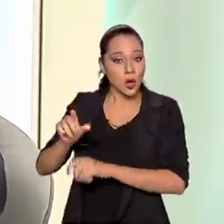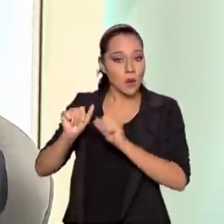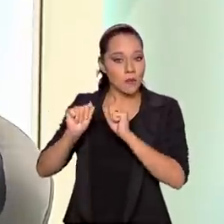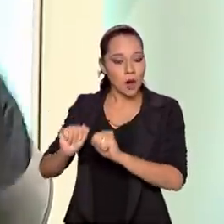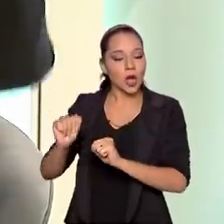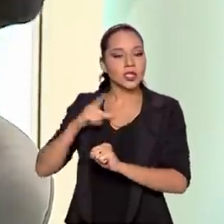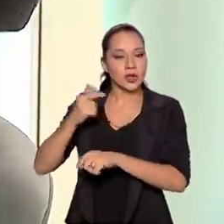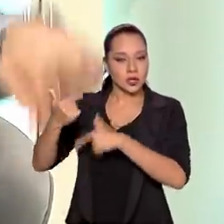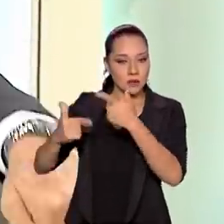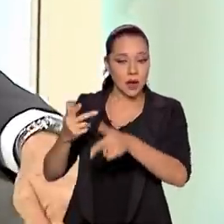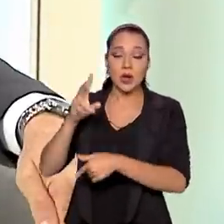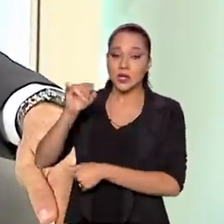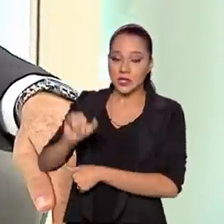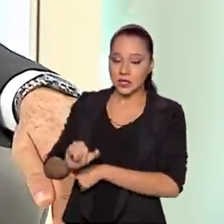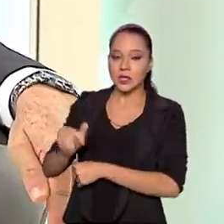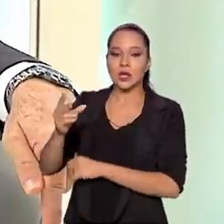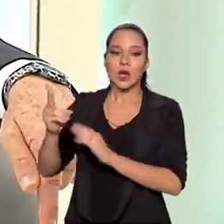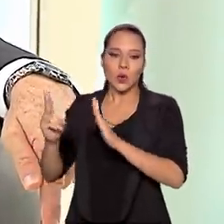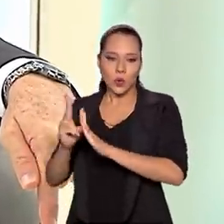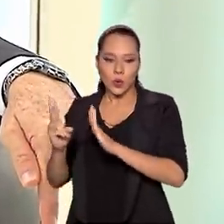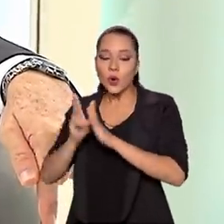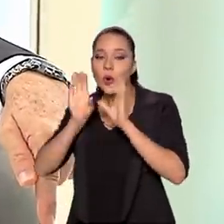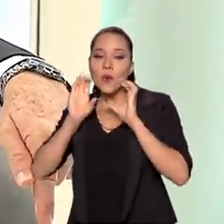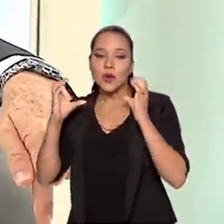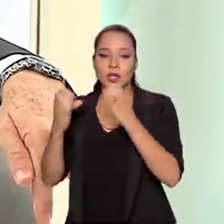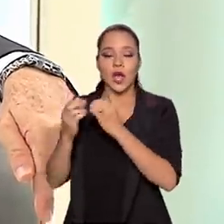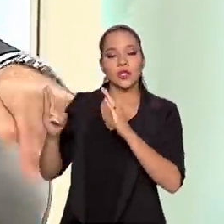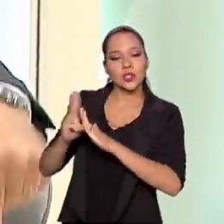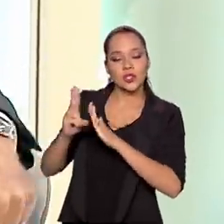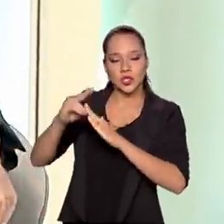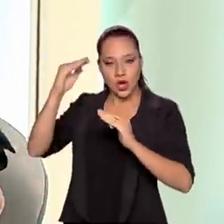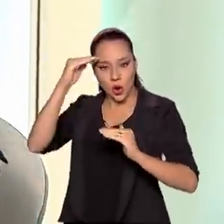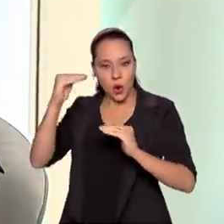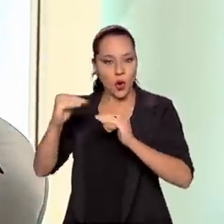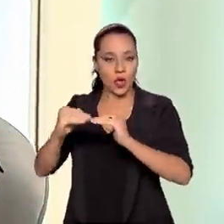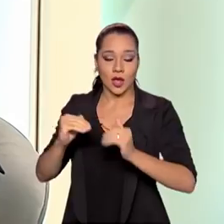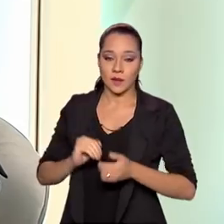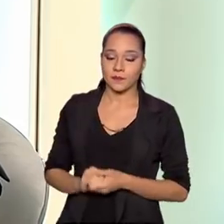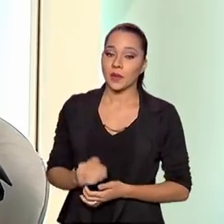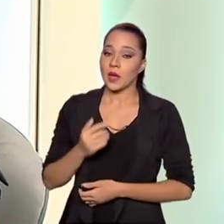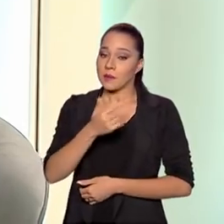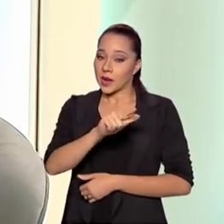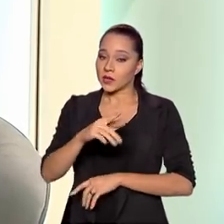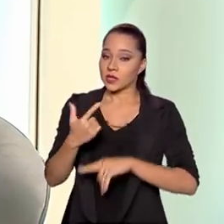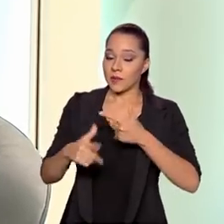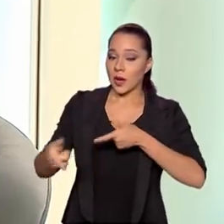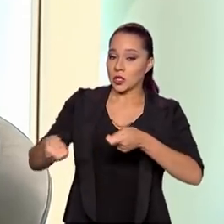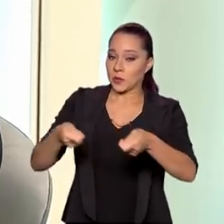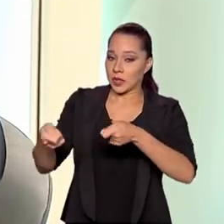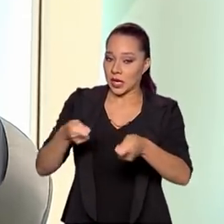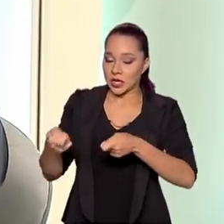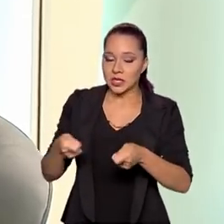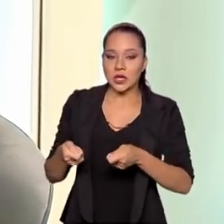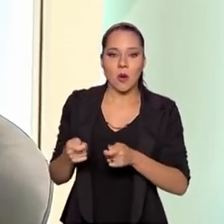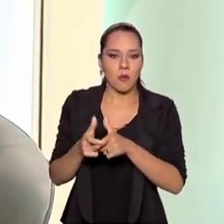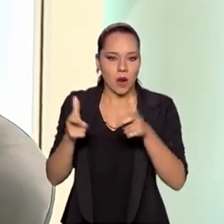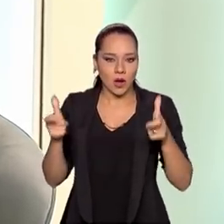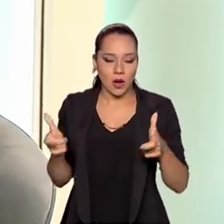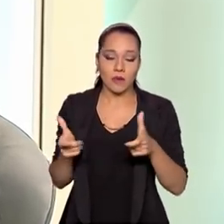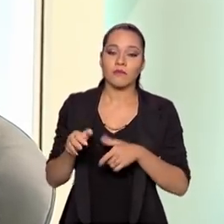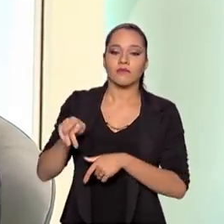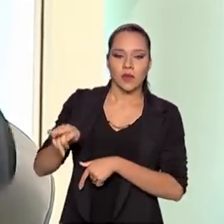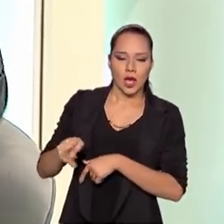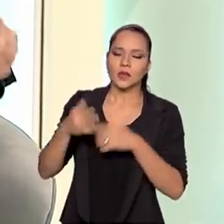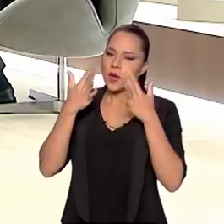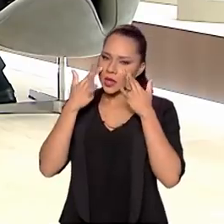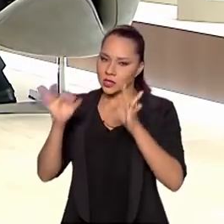haver essa atividade com a anuência das comunidades indígenas. Para outras atividades de mineração de grande porte, eles